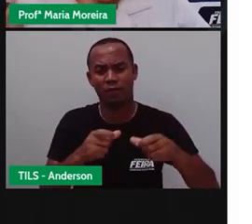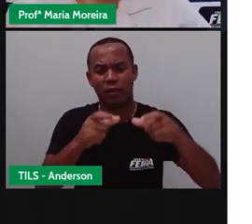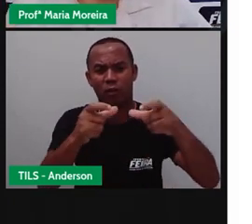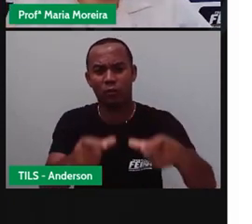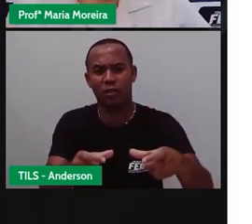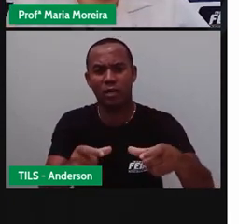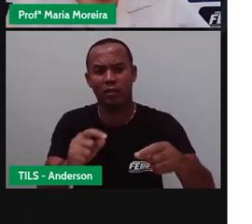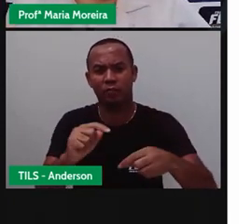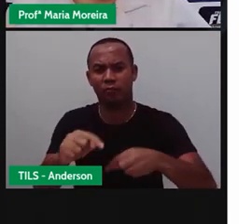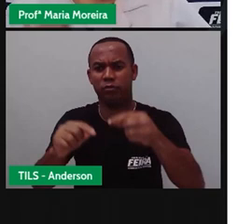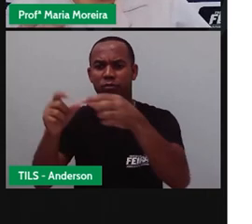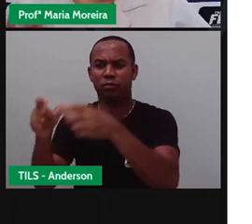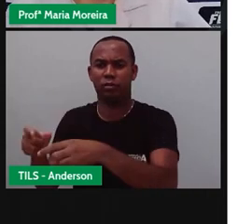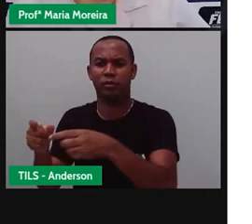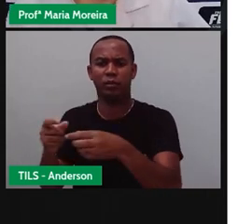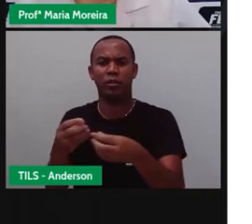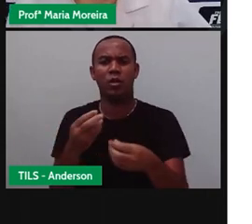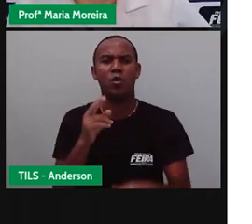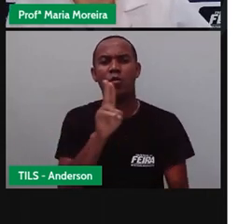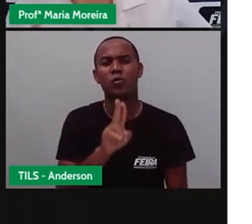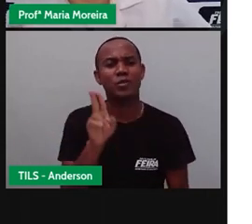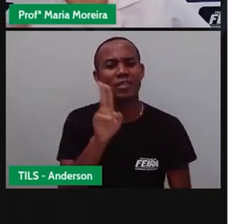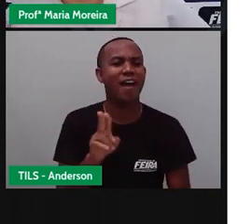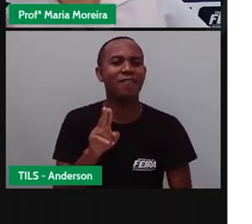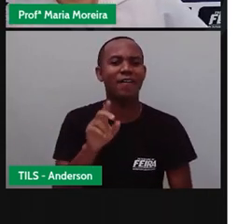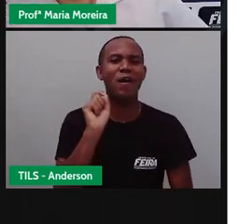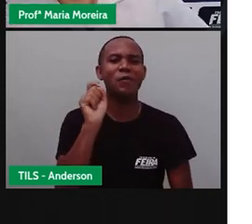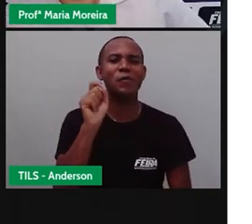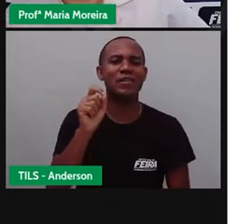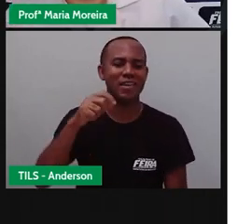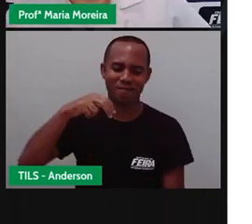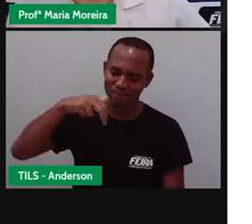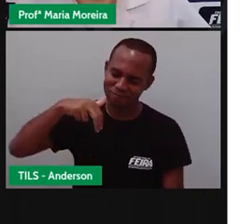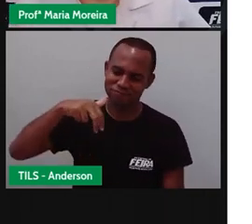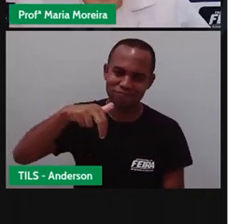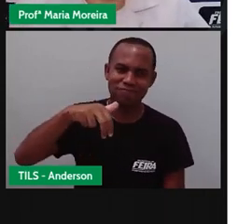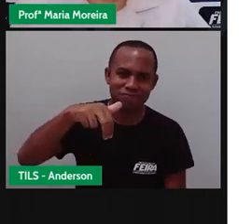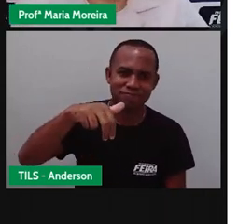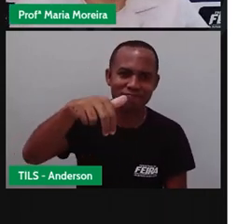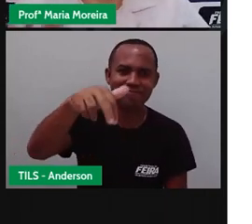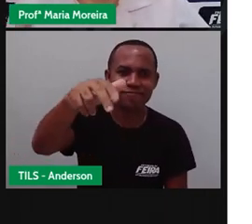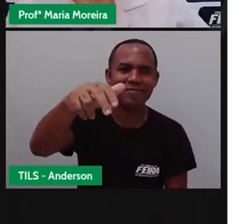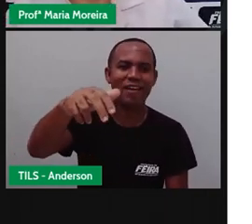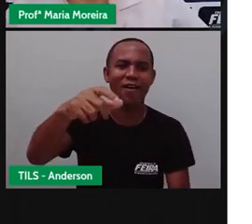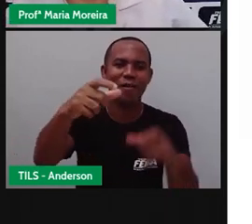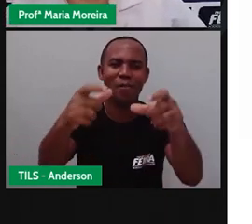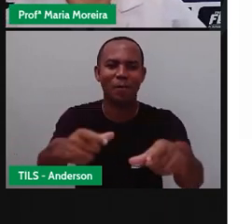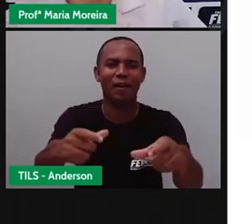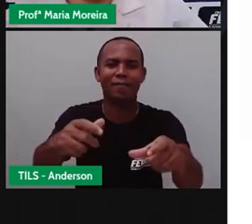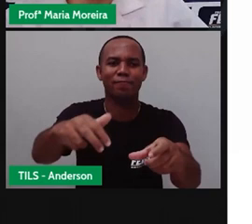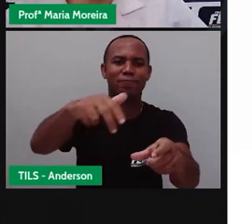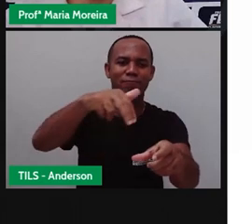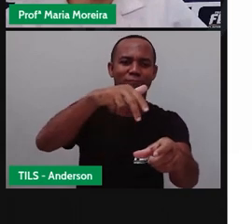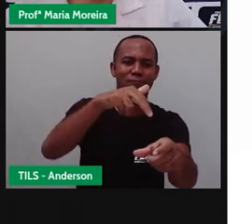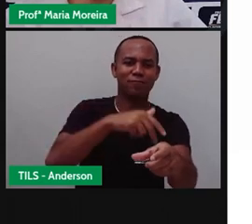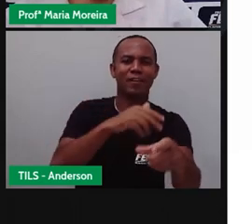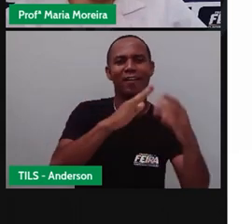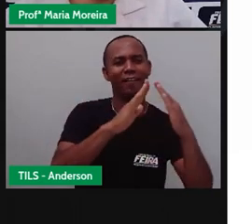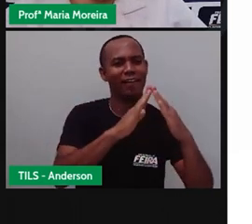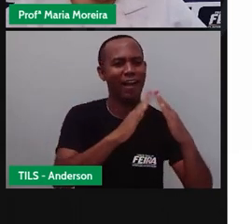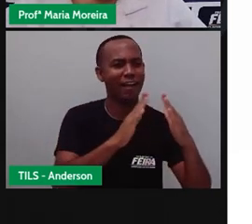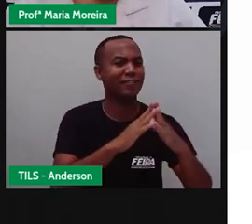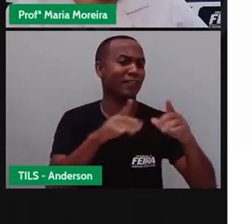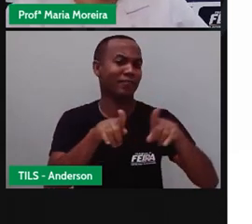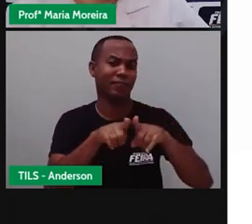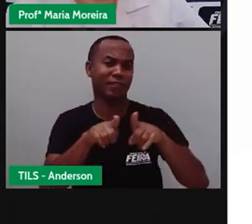Usavam as pernas, né? Porque as pernas eram o seu meio de transporte. Eles vagavam de um lugar ao outro, buscando abrigo e